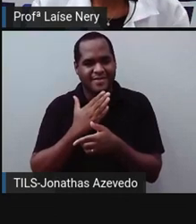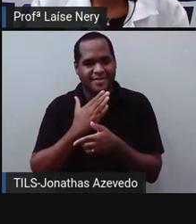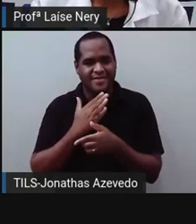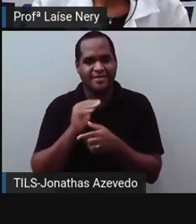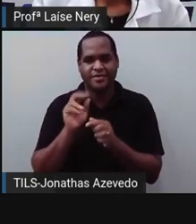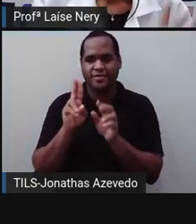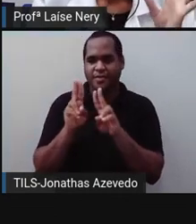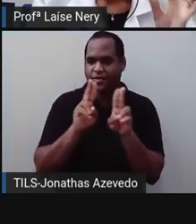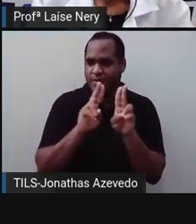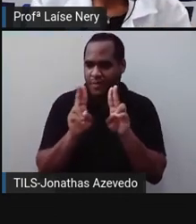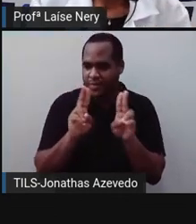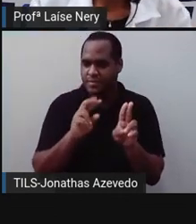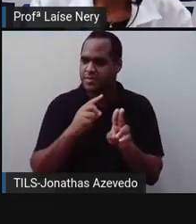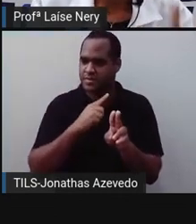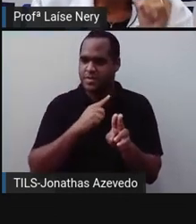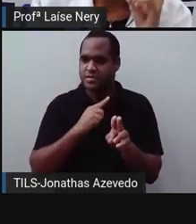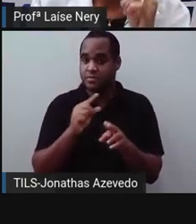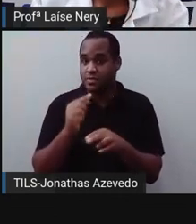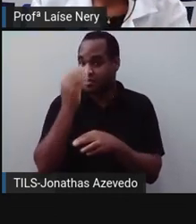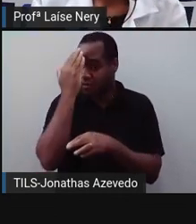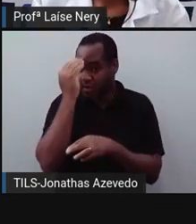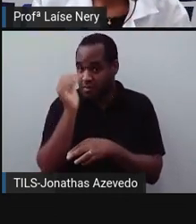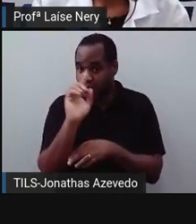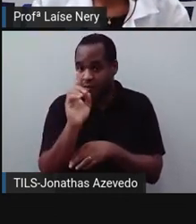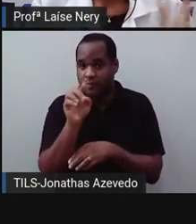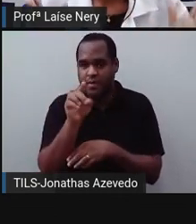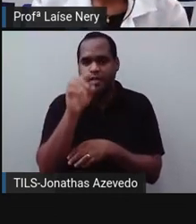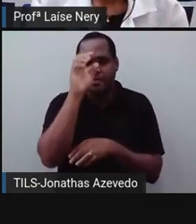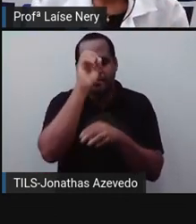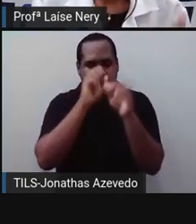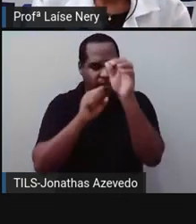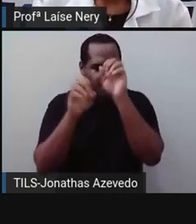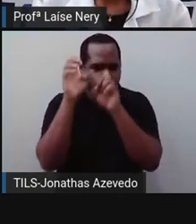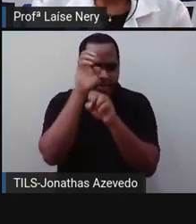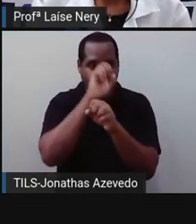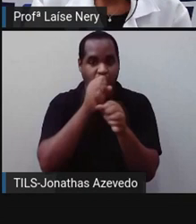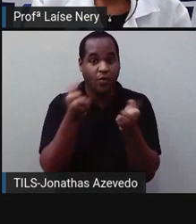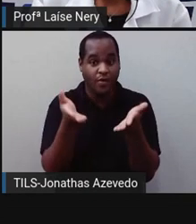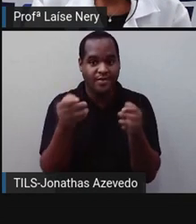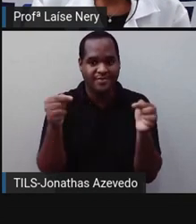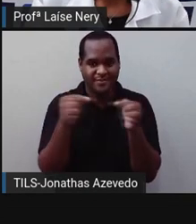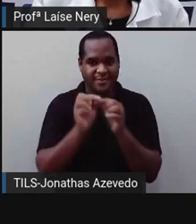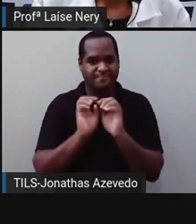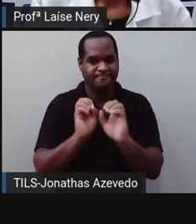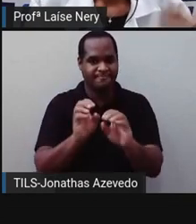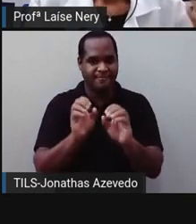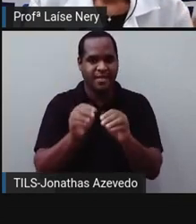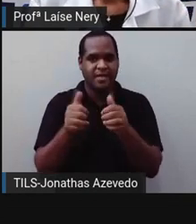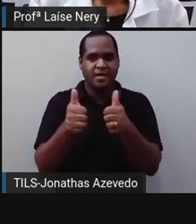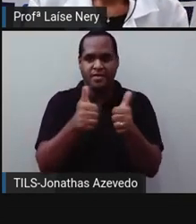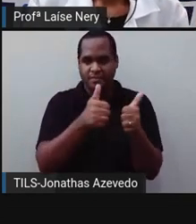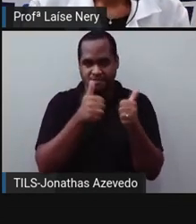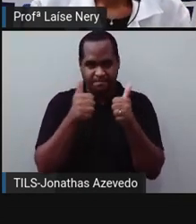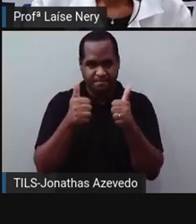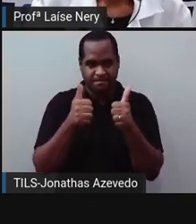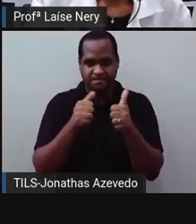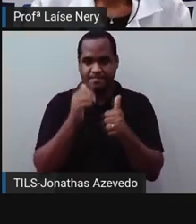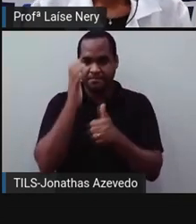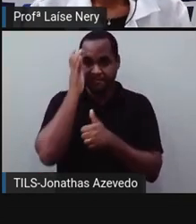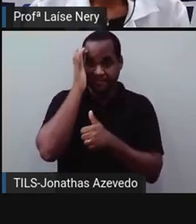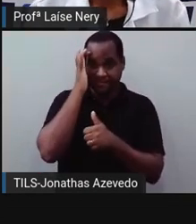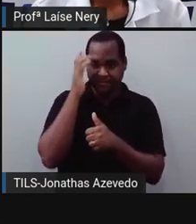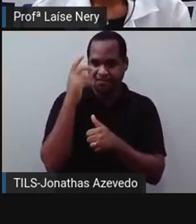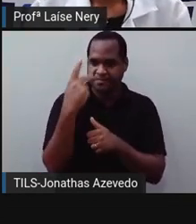deles? Se você não sabe, você vai aprender isso hoje nessa aula. O que você acha de